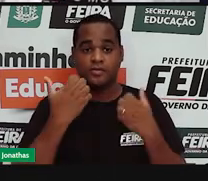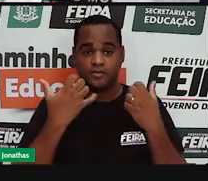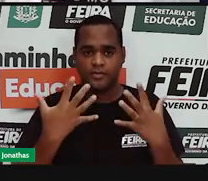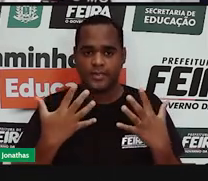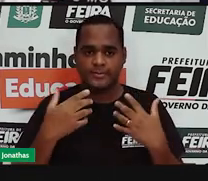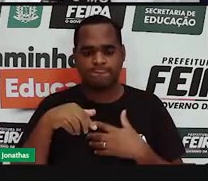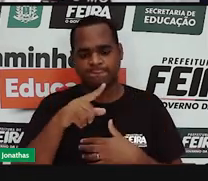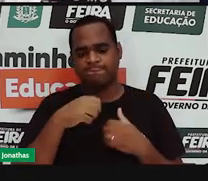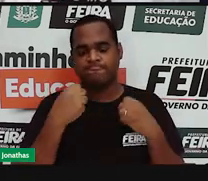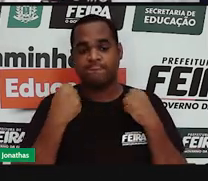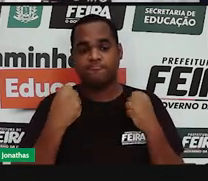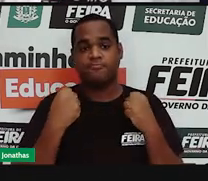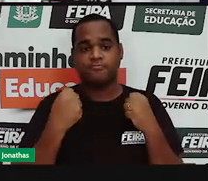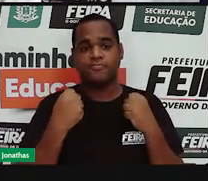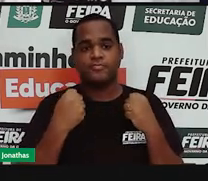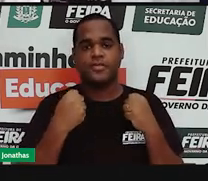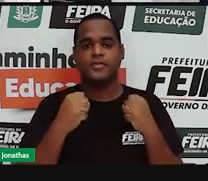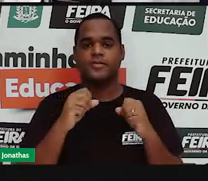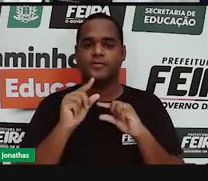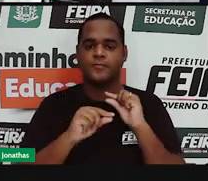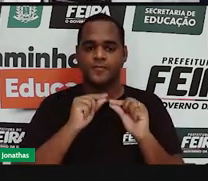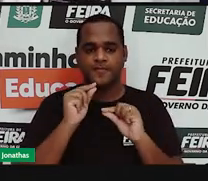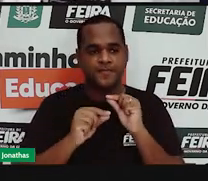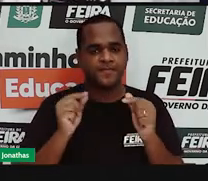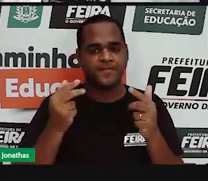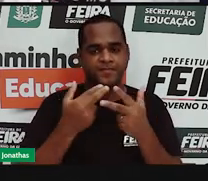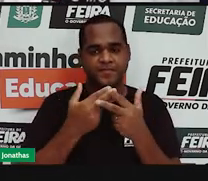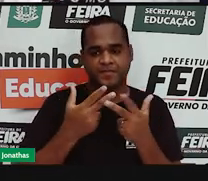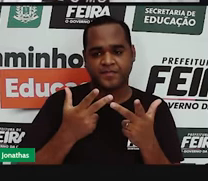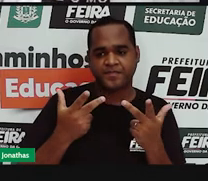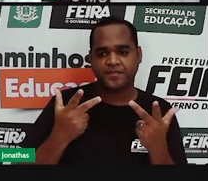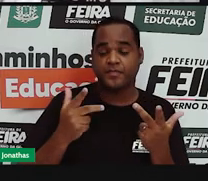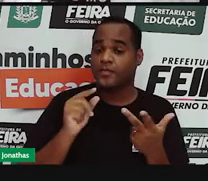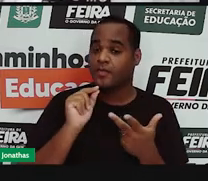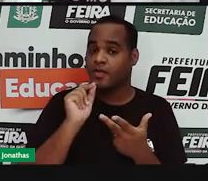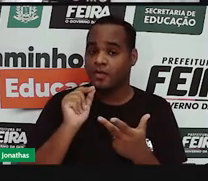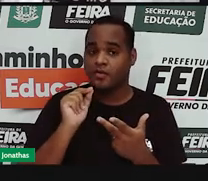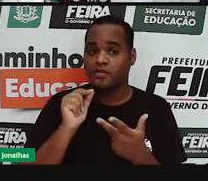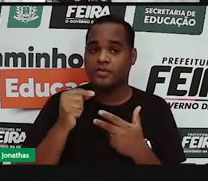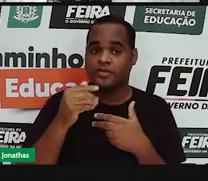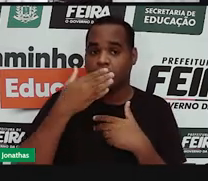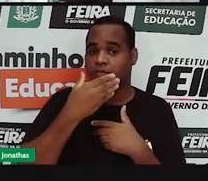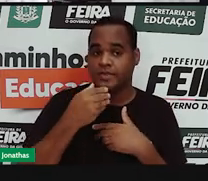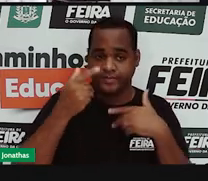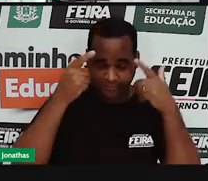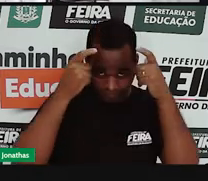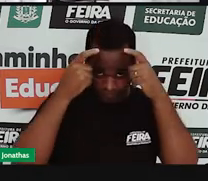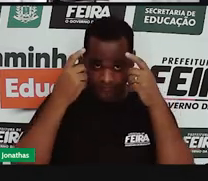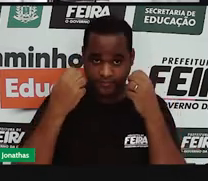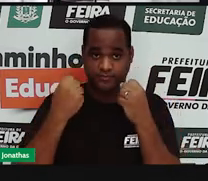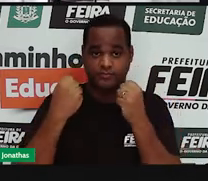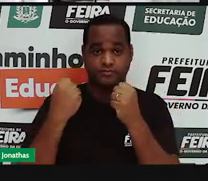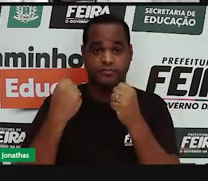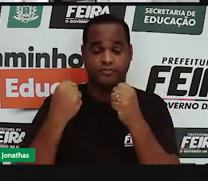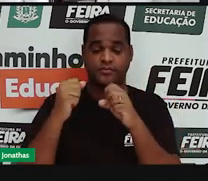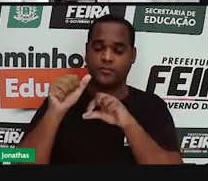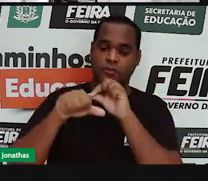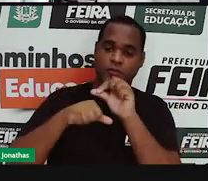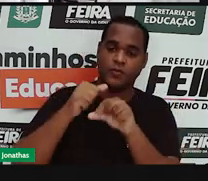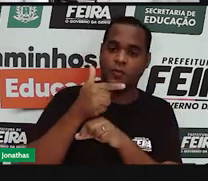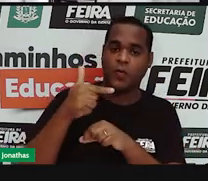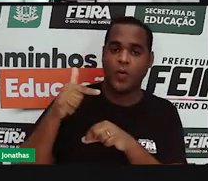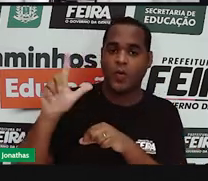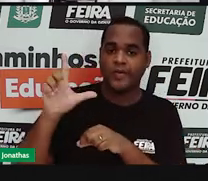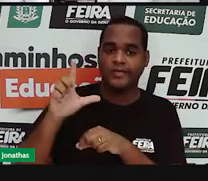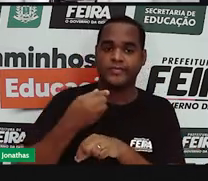aos seus herdeiros. Quando um rei morre, ele passa o poder para o seu filho.